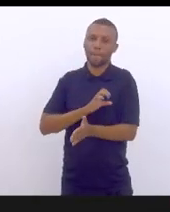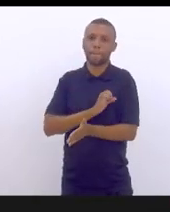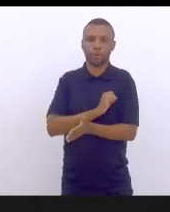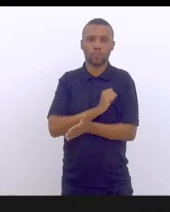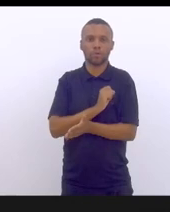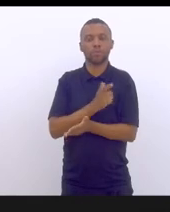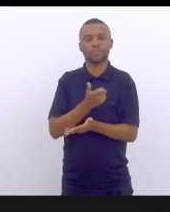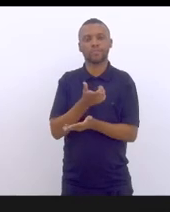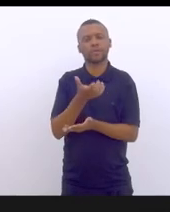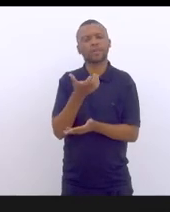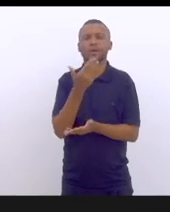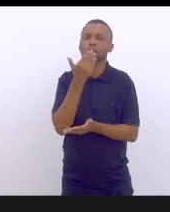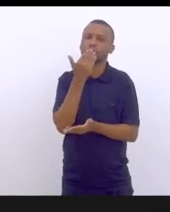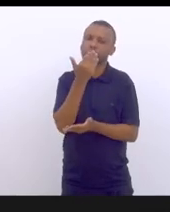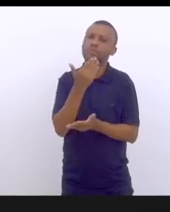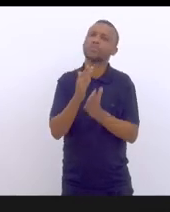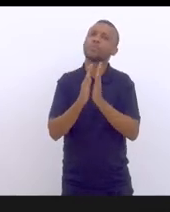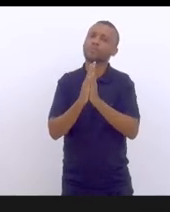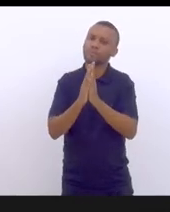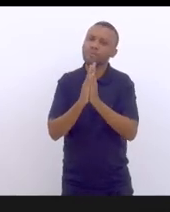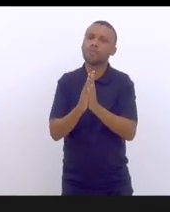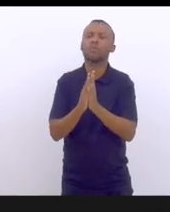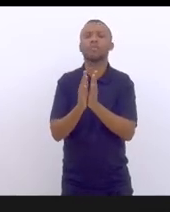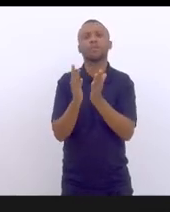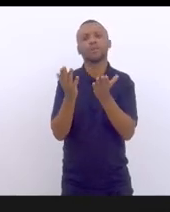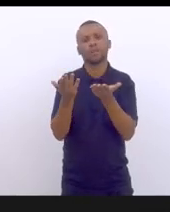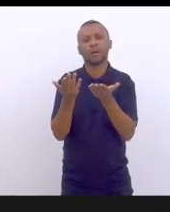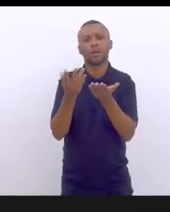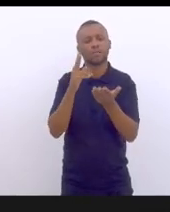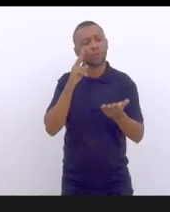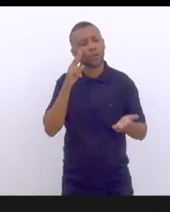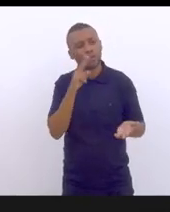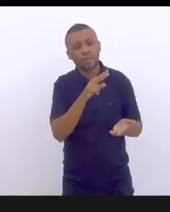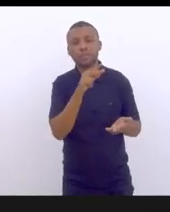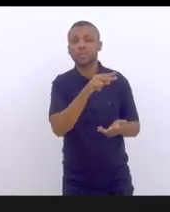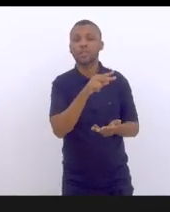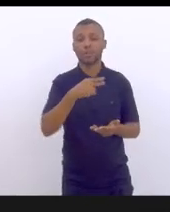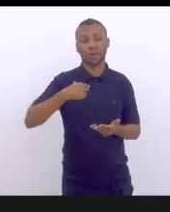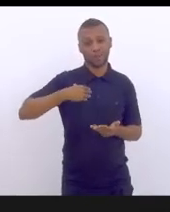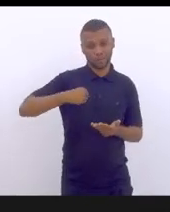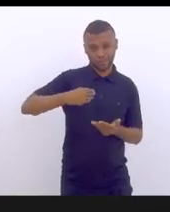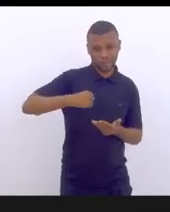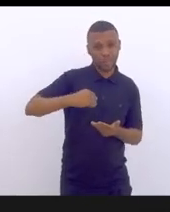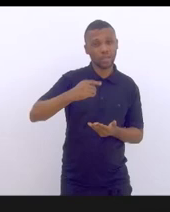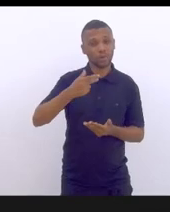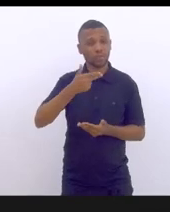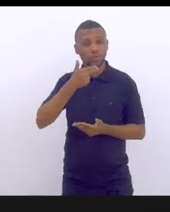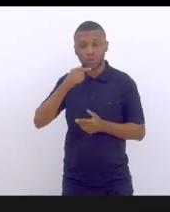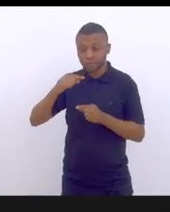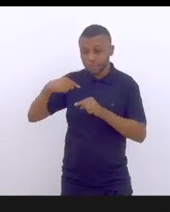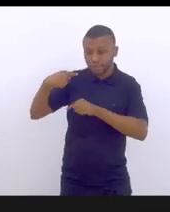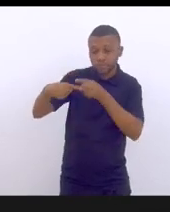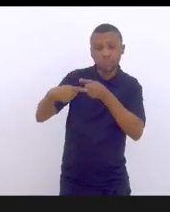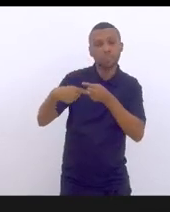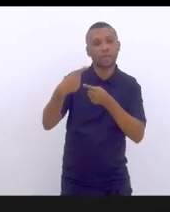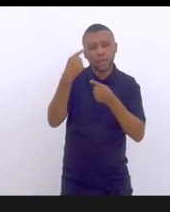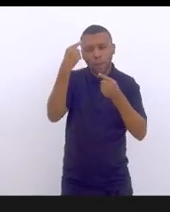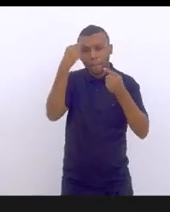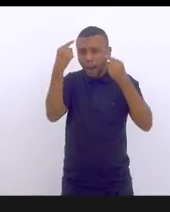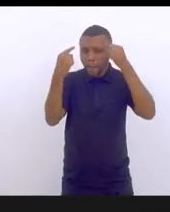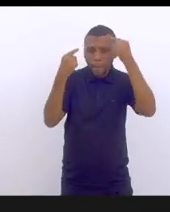queria fazer um apelo em nome dos nossos filhos e dos nossos netos que a gente batalhe por nossas ideias,